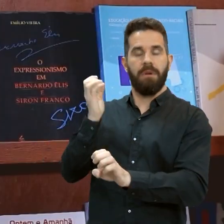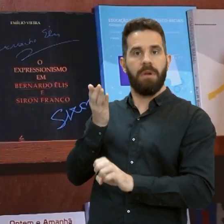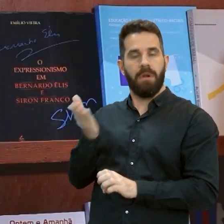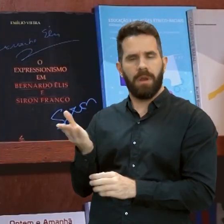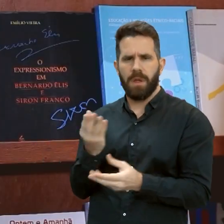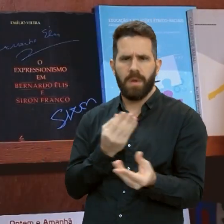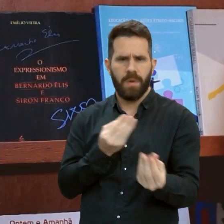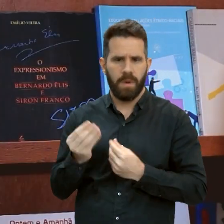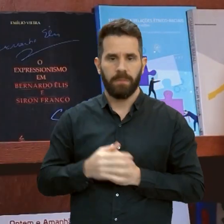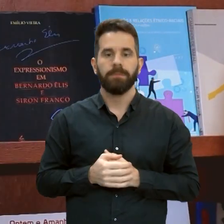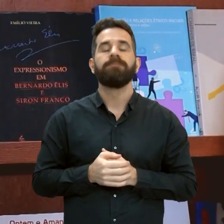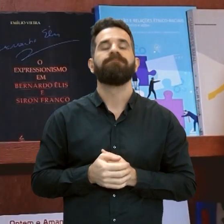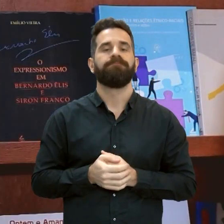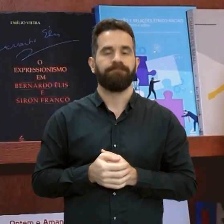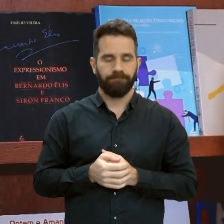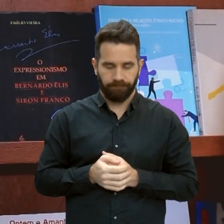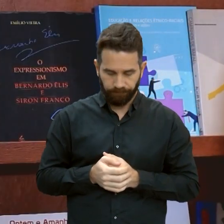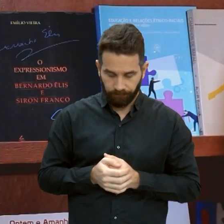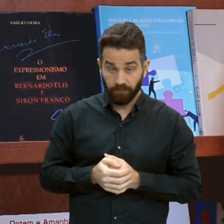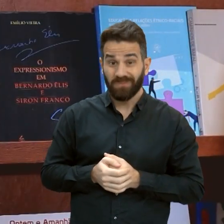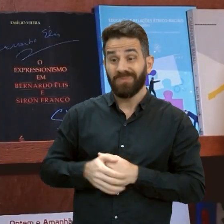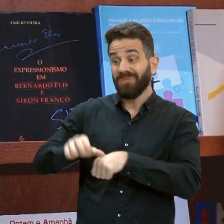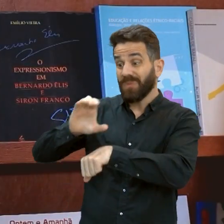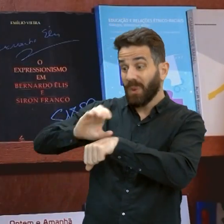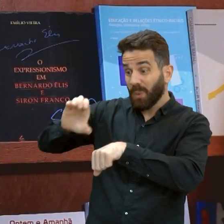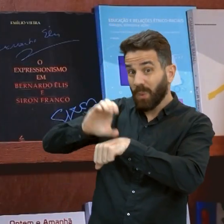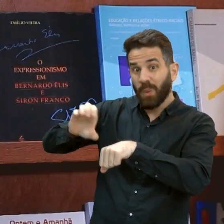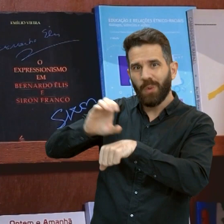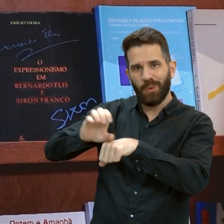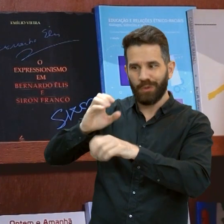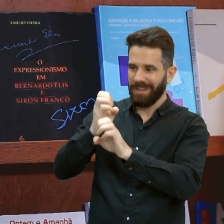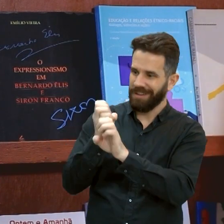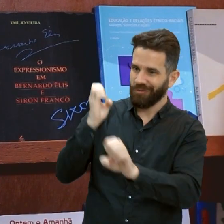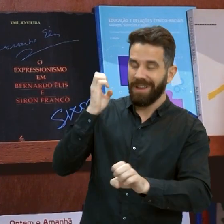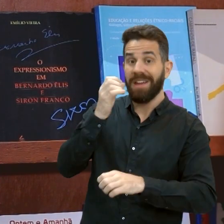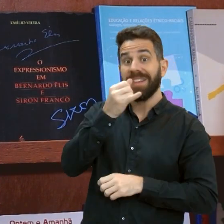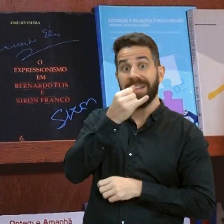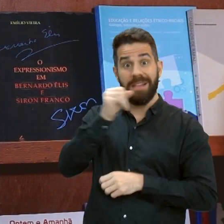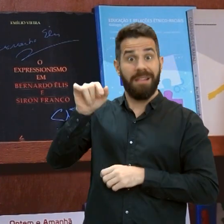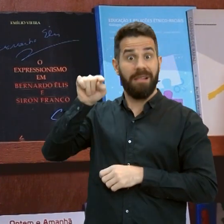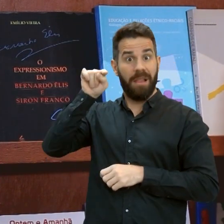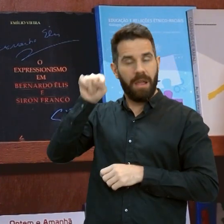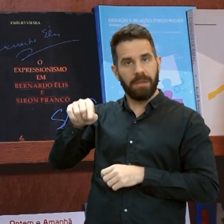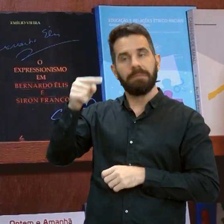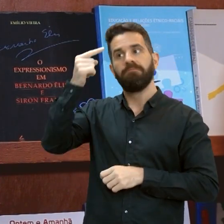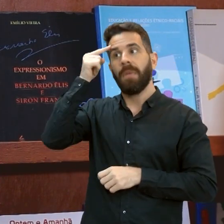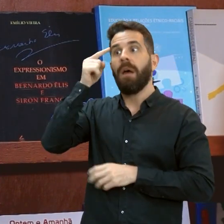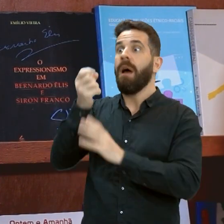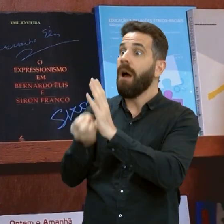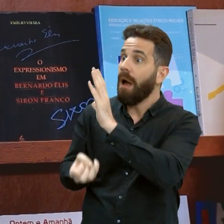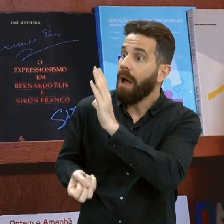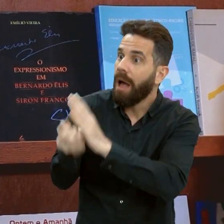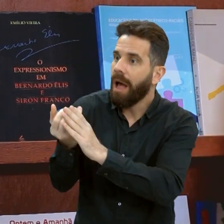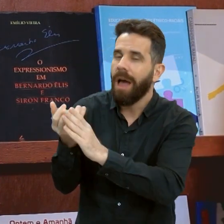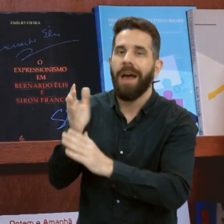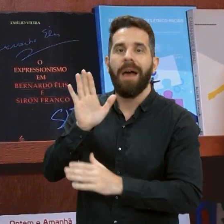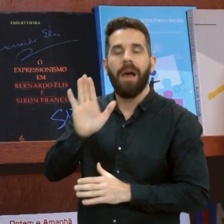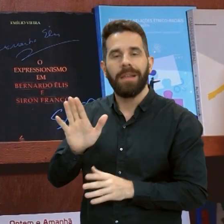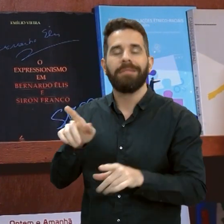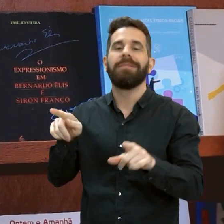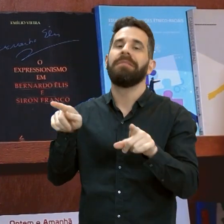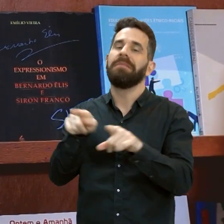O curso de Engenharia Elétrica, falar sobre a criação dele, é falar sobre a origem